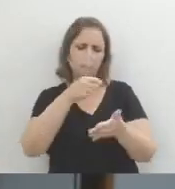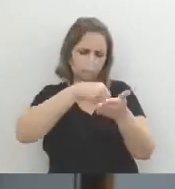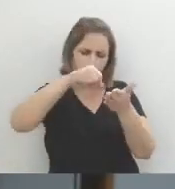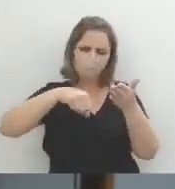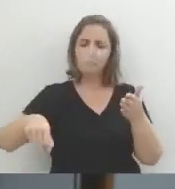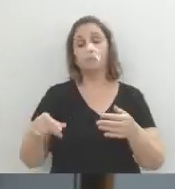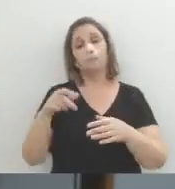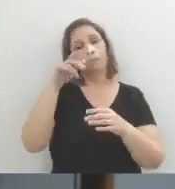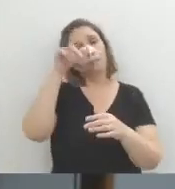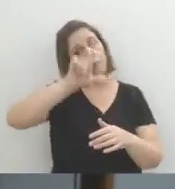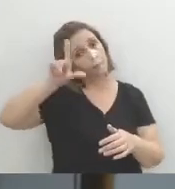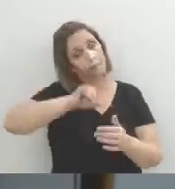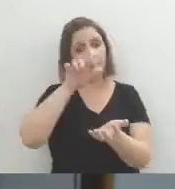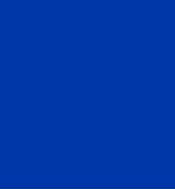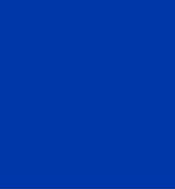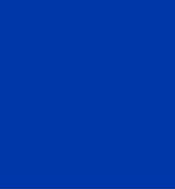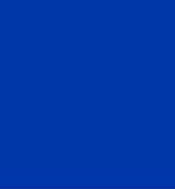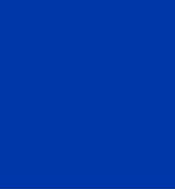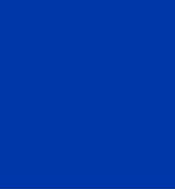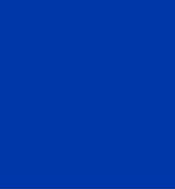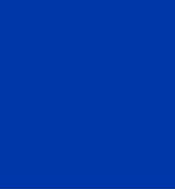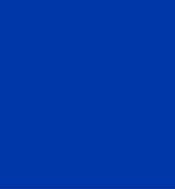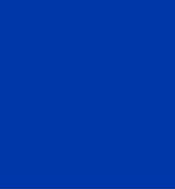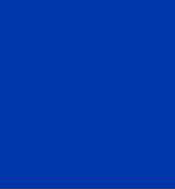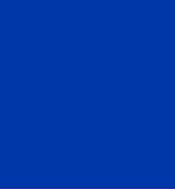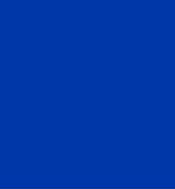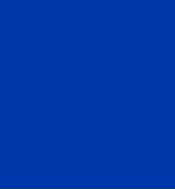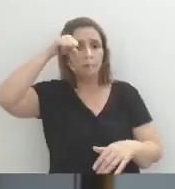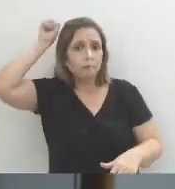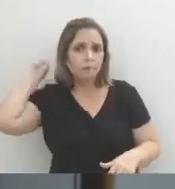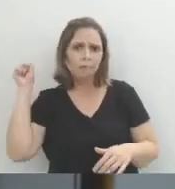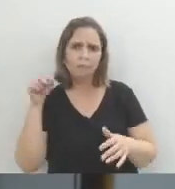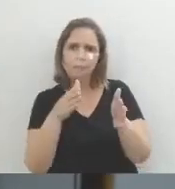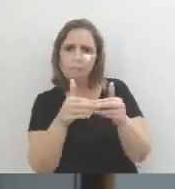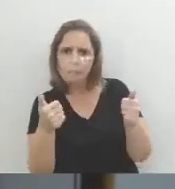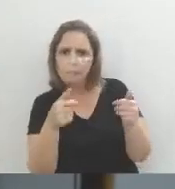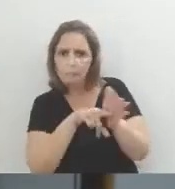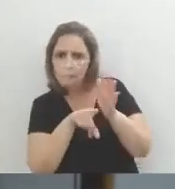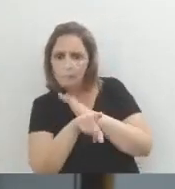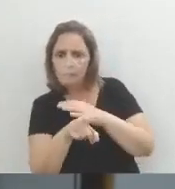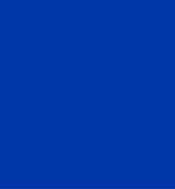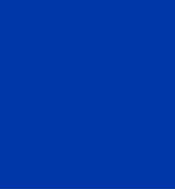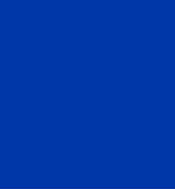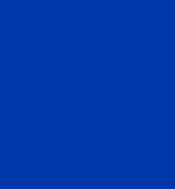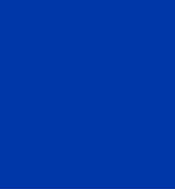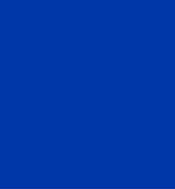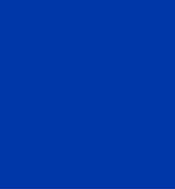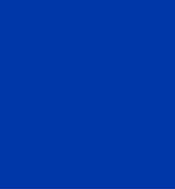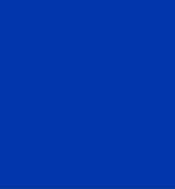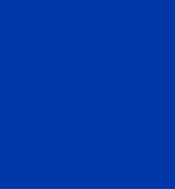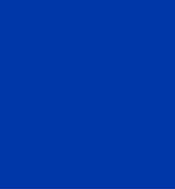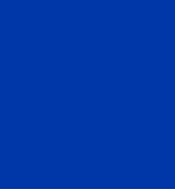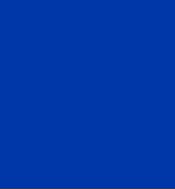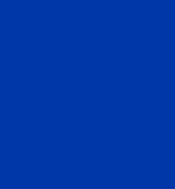da literatura pernambucana e a forma como as provas de vestibular com esses autores, então nós vamos falar de Manuel Bandeira,